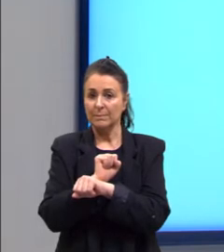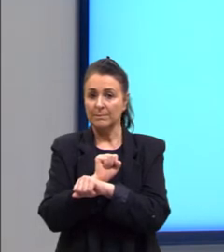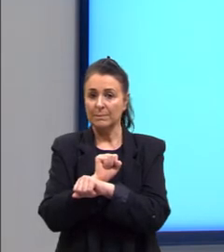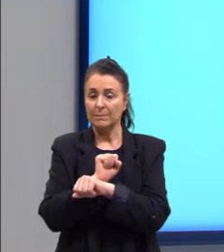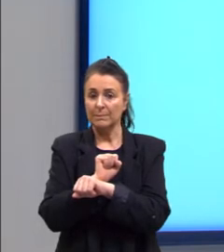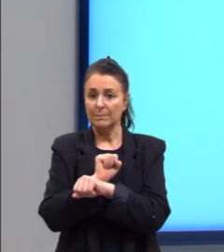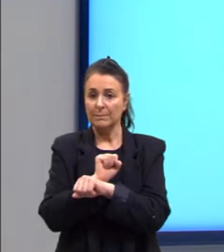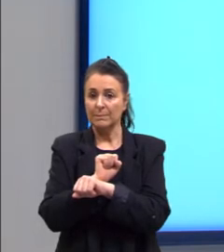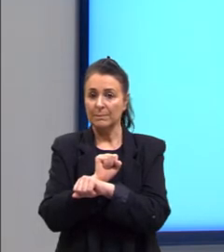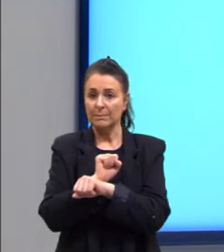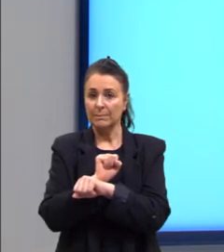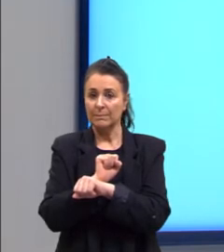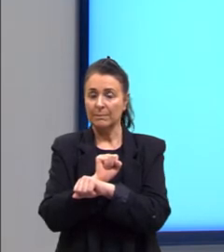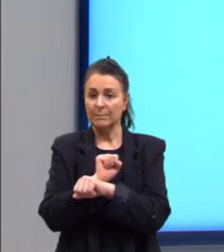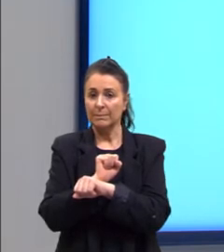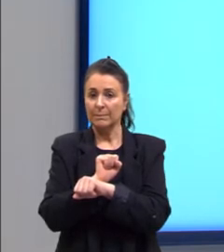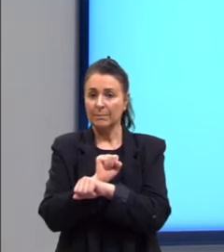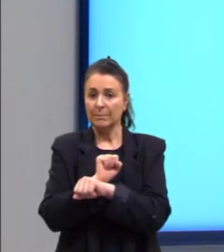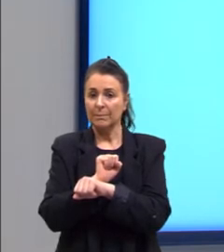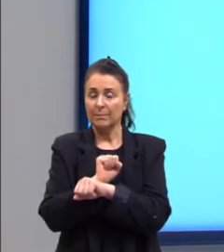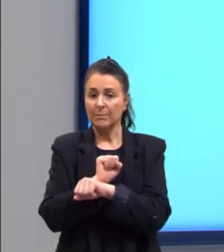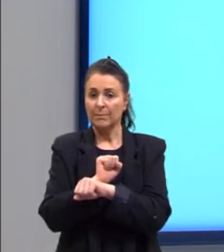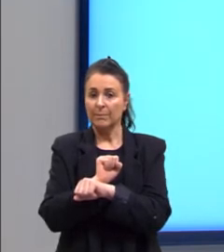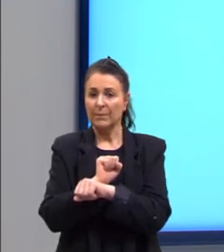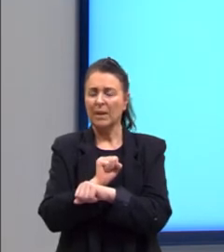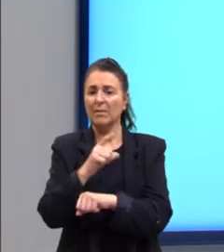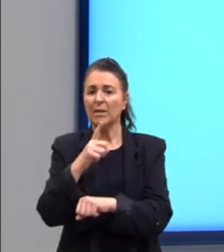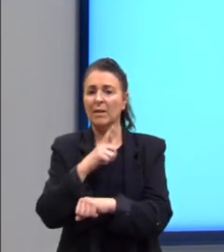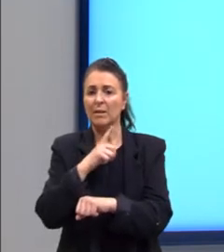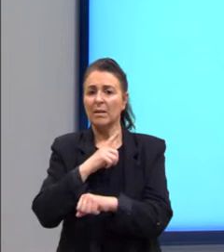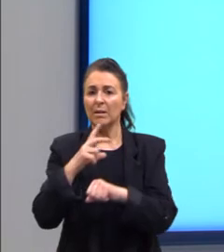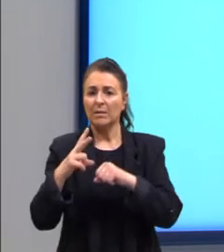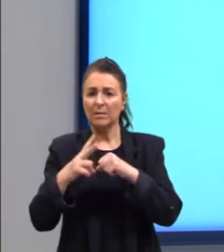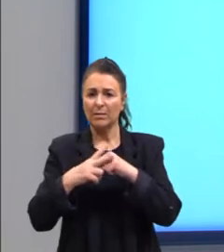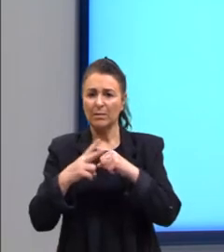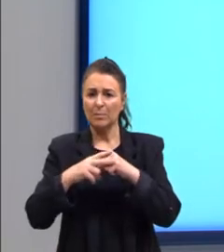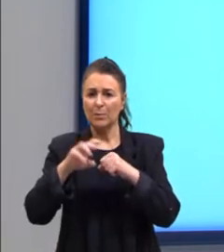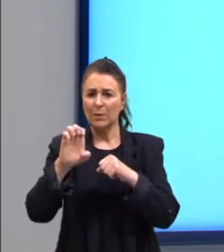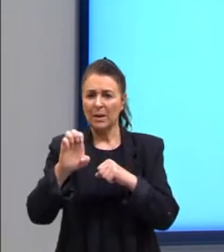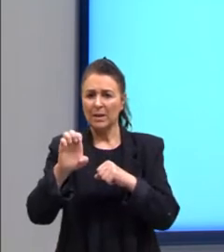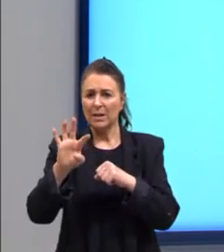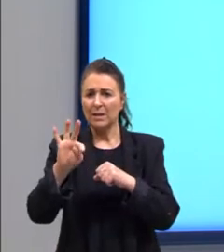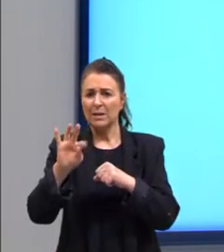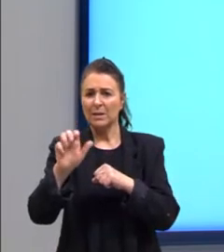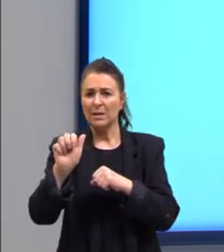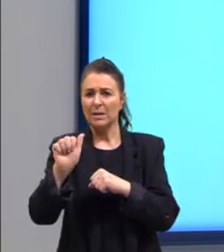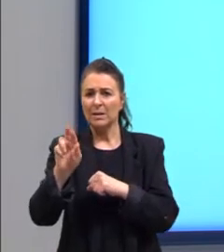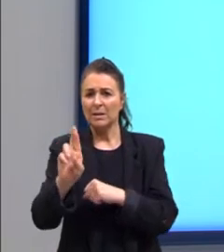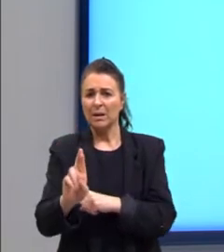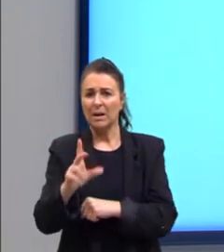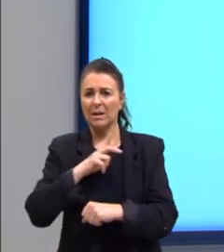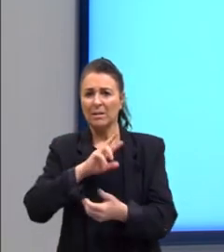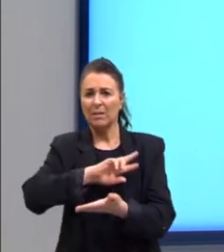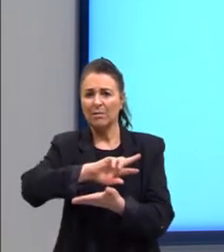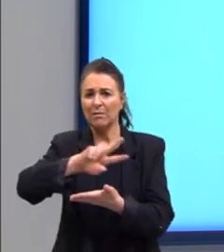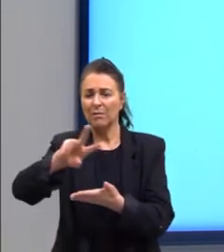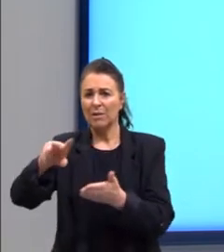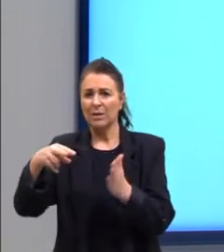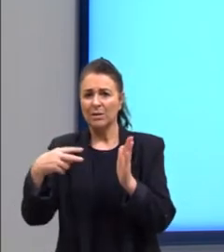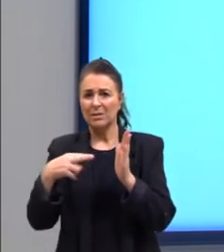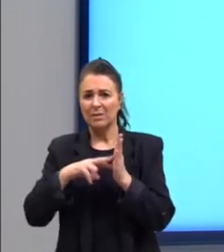planeta. Esse echemos-lhe é do verbo echar, que tem vários significados na língua espanhola.